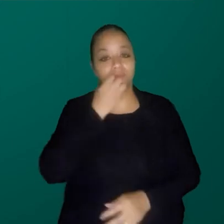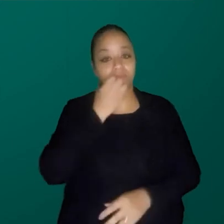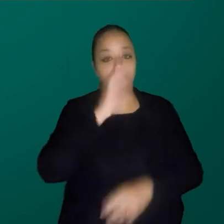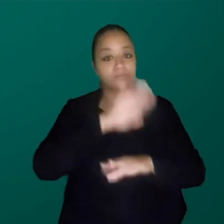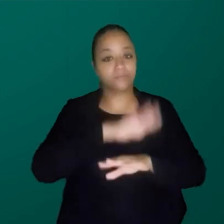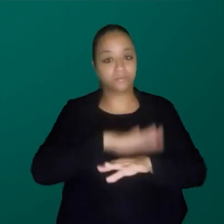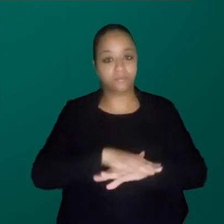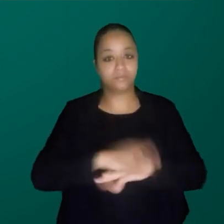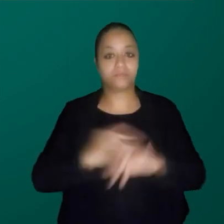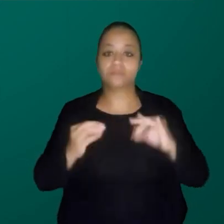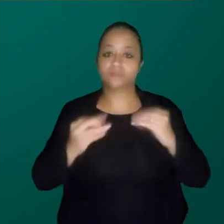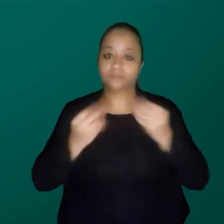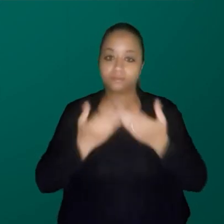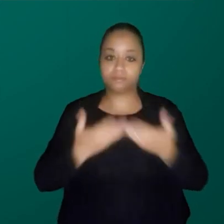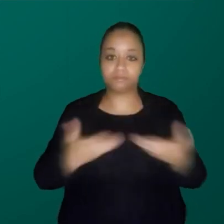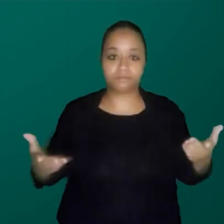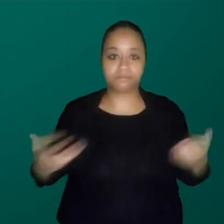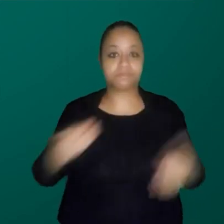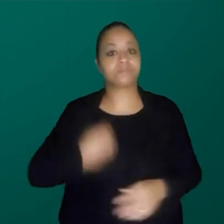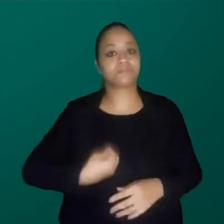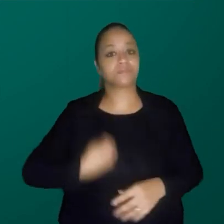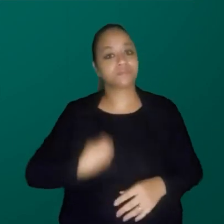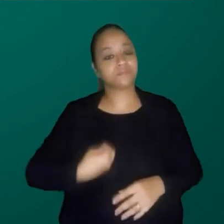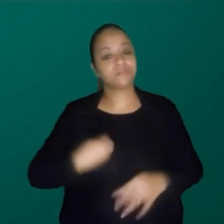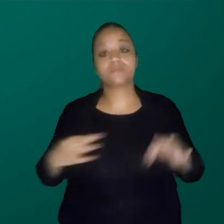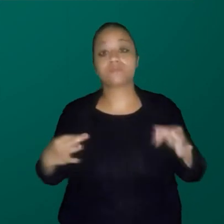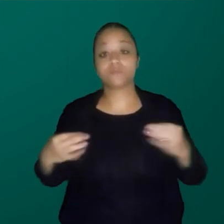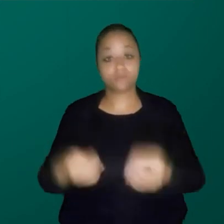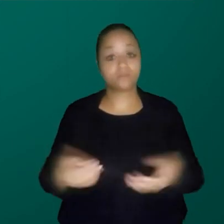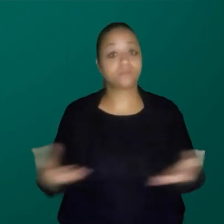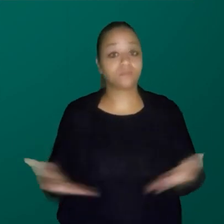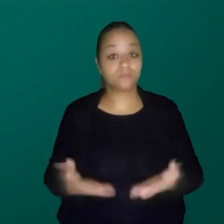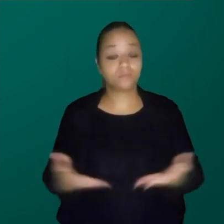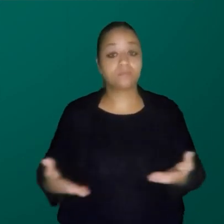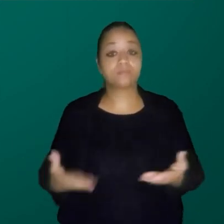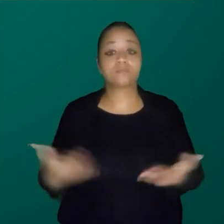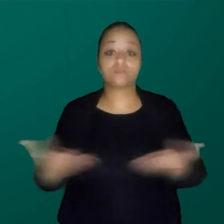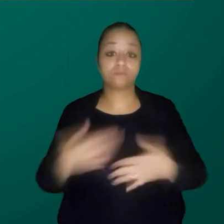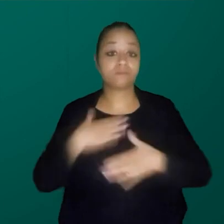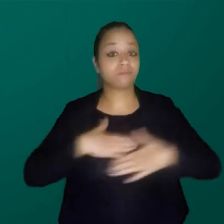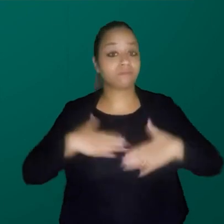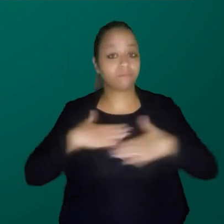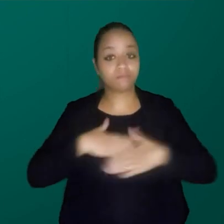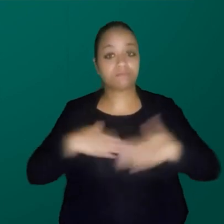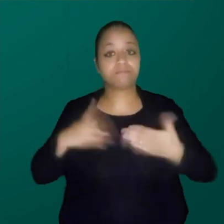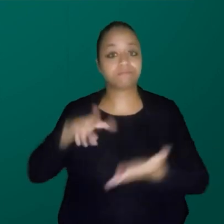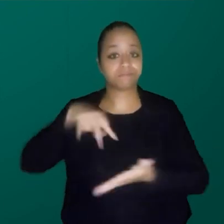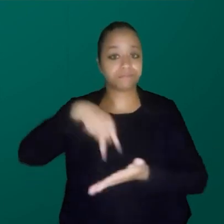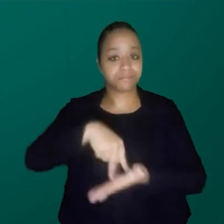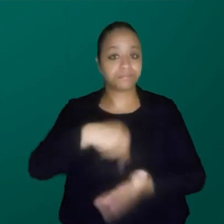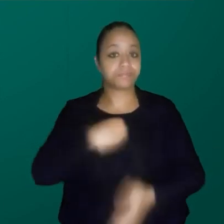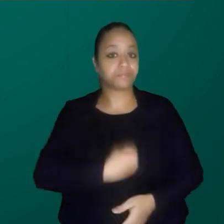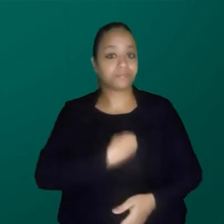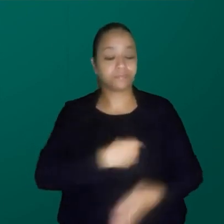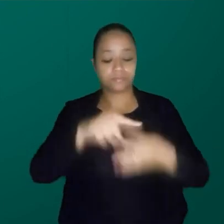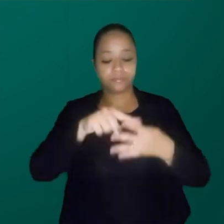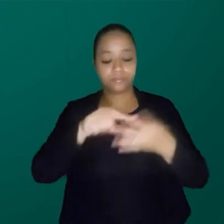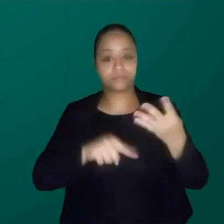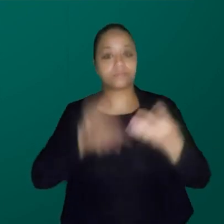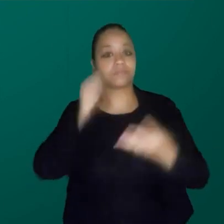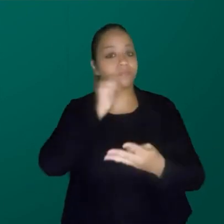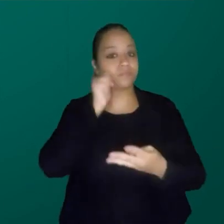Boa tarde. Boa tarde a todas, todos e todes. É um prazer estar aqui com essas quatro mulheres